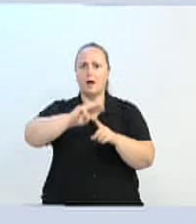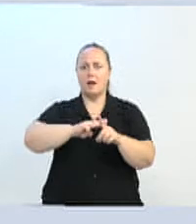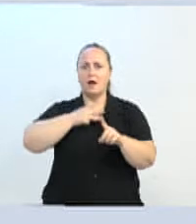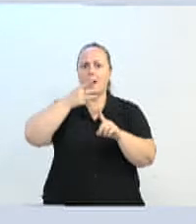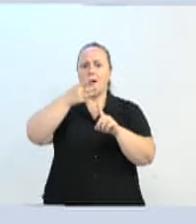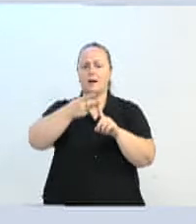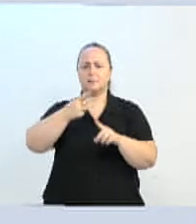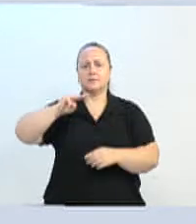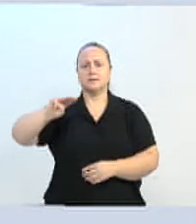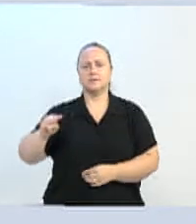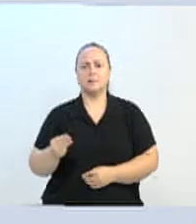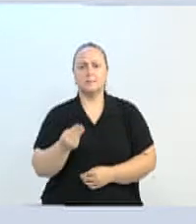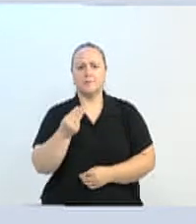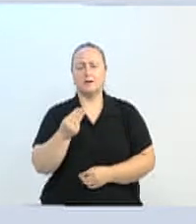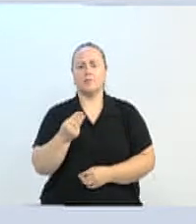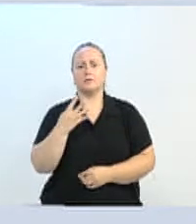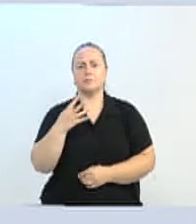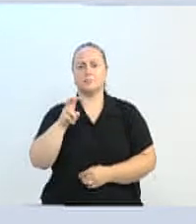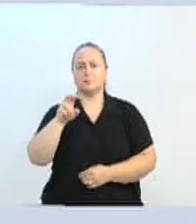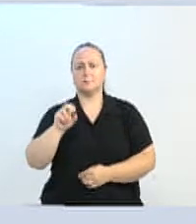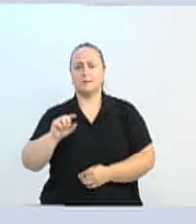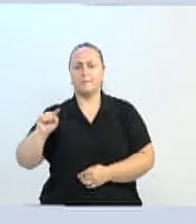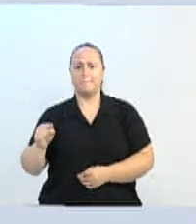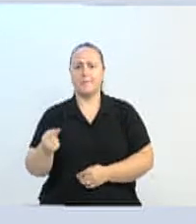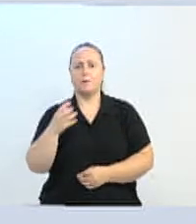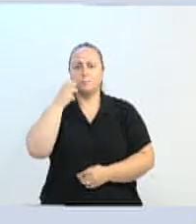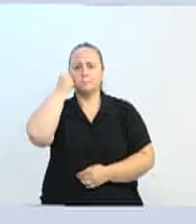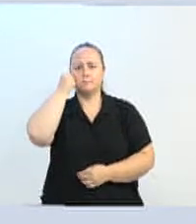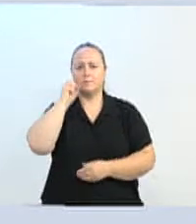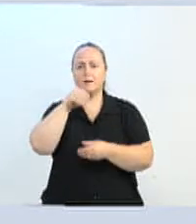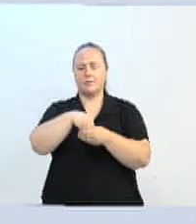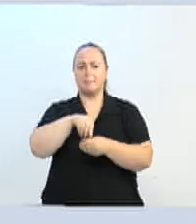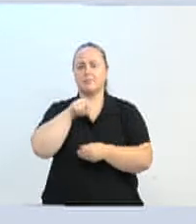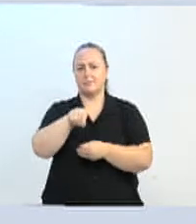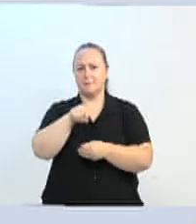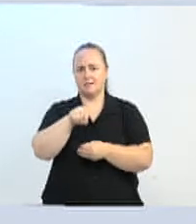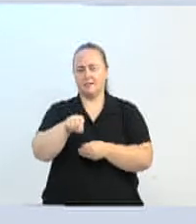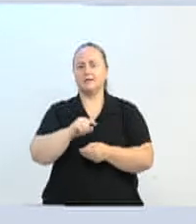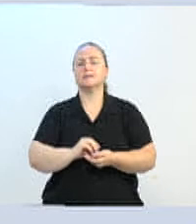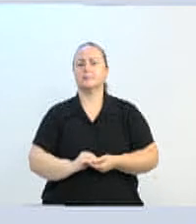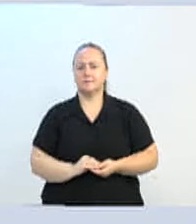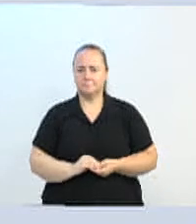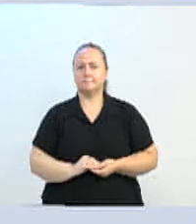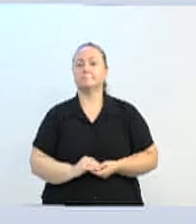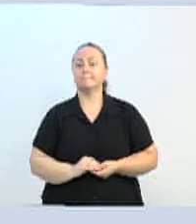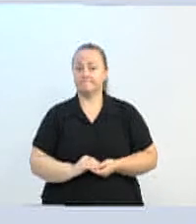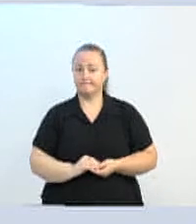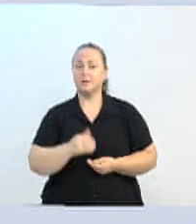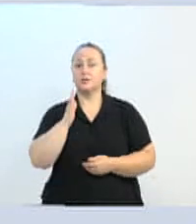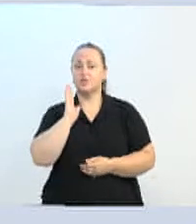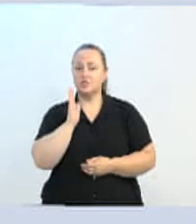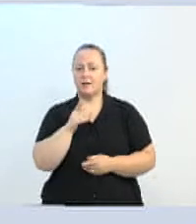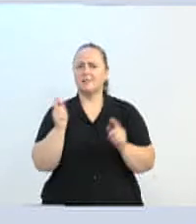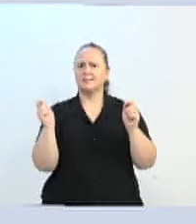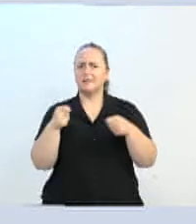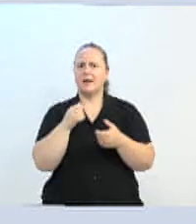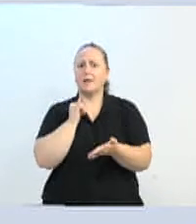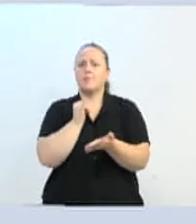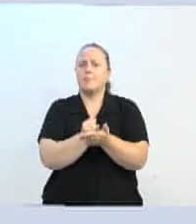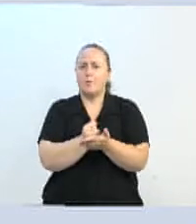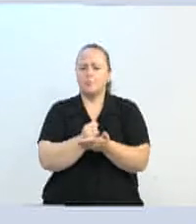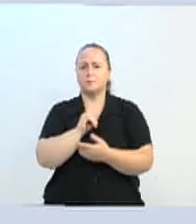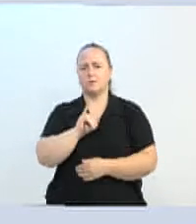3 milhões e 450 mil de faturamento lá dentro. Isso já começa a gerar algum tipo de imposto, como o ISS,